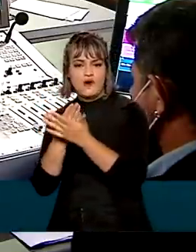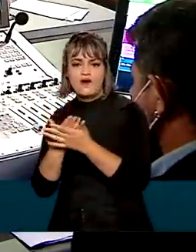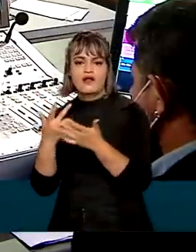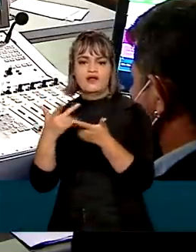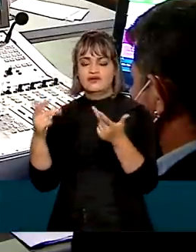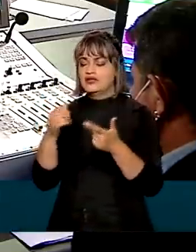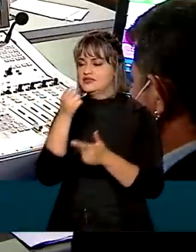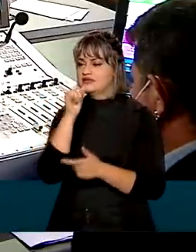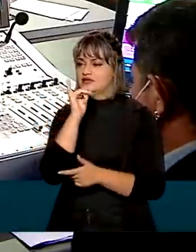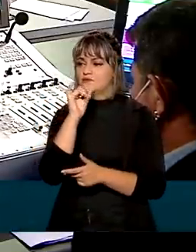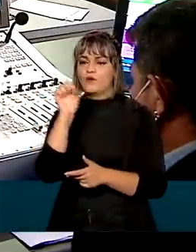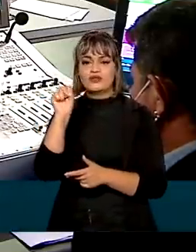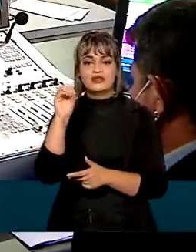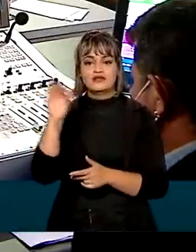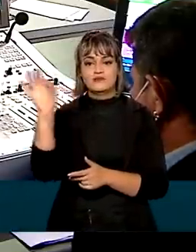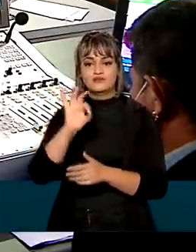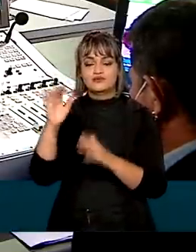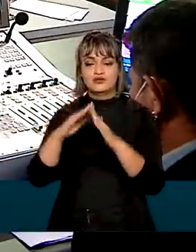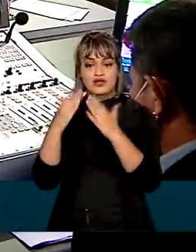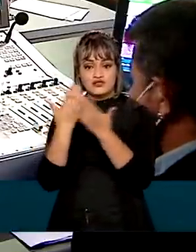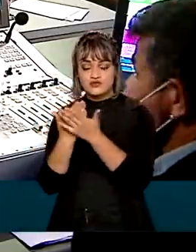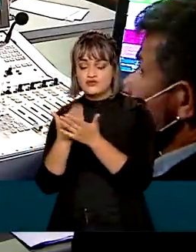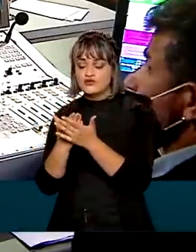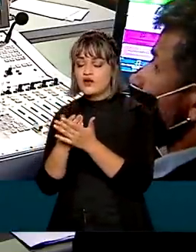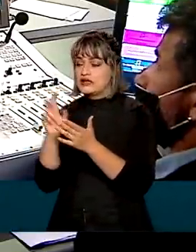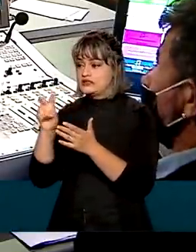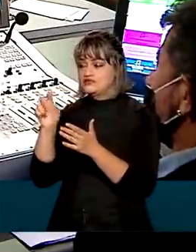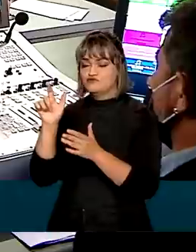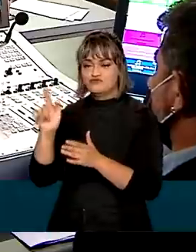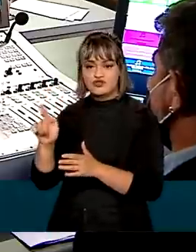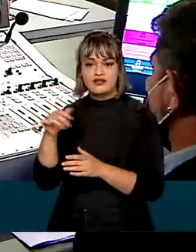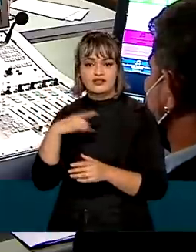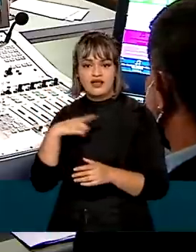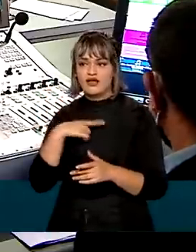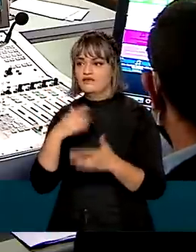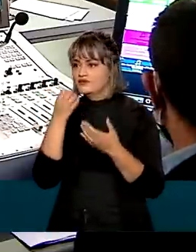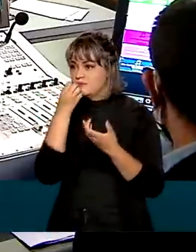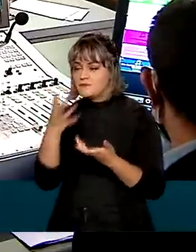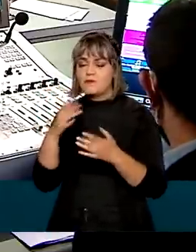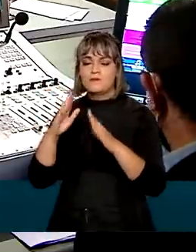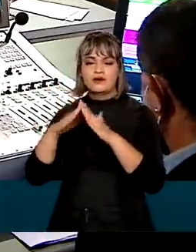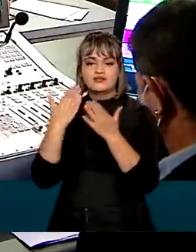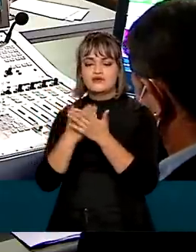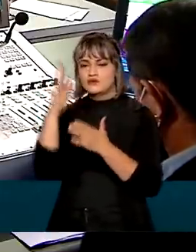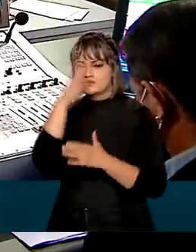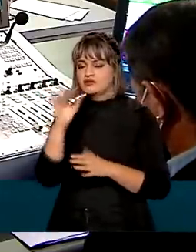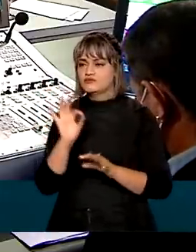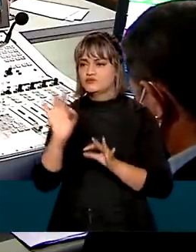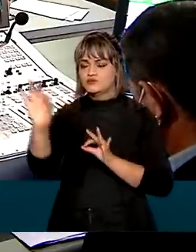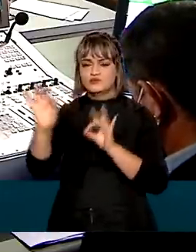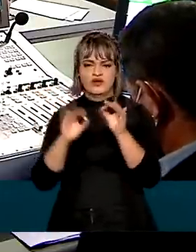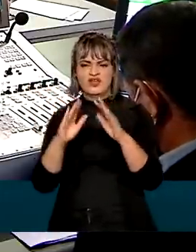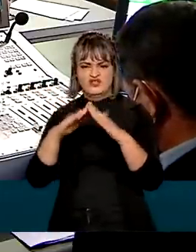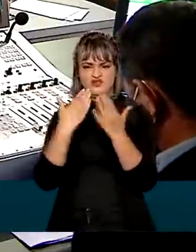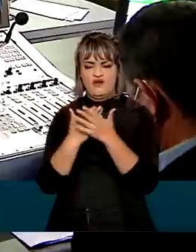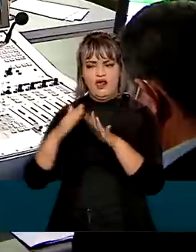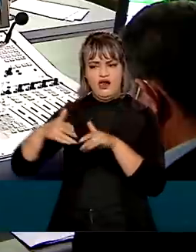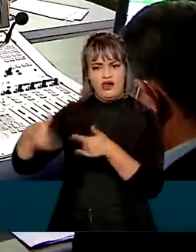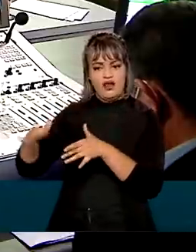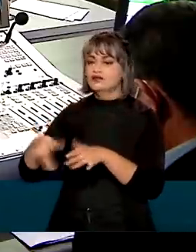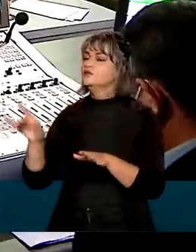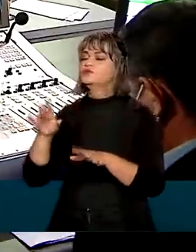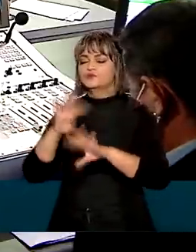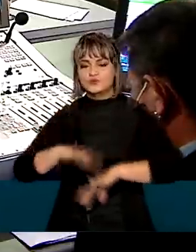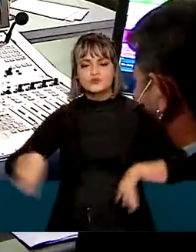% das escolas com o 5G stand-alone. Além de levar a internet para todas as escolas do Brasil. Nenhuma escola ficará sem